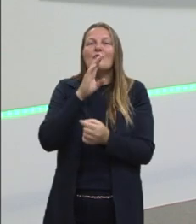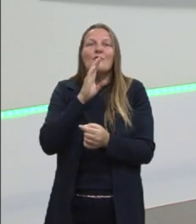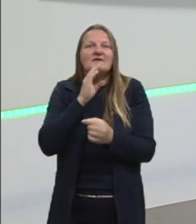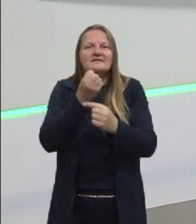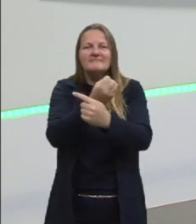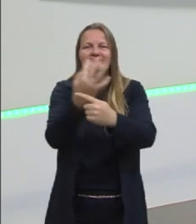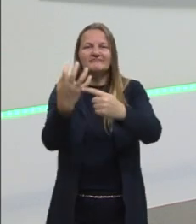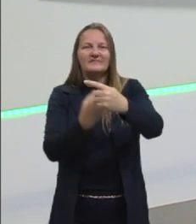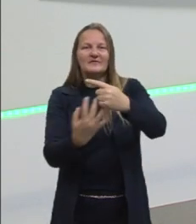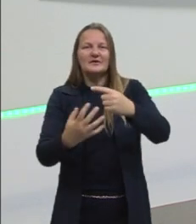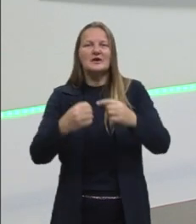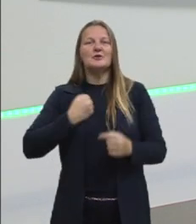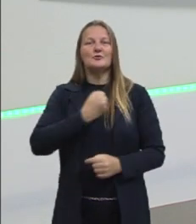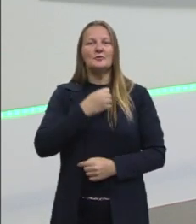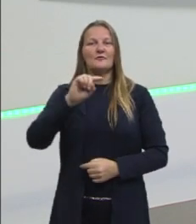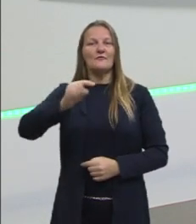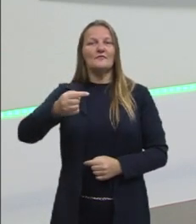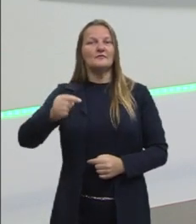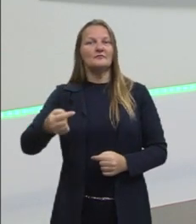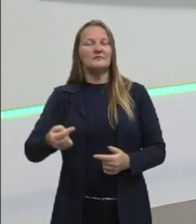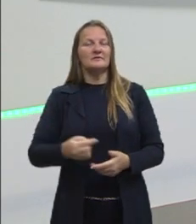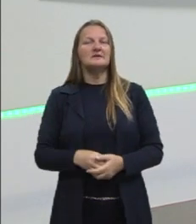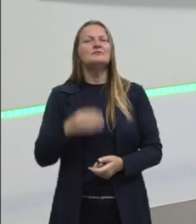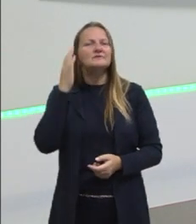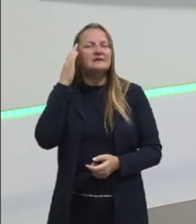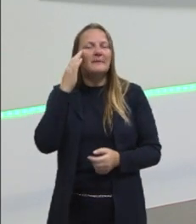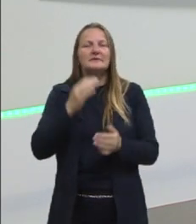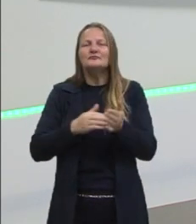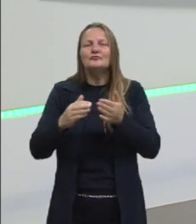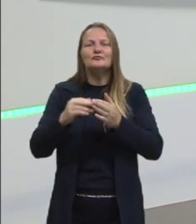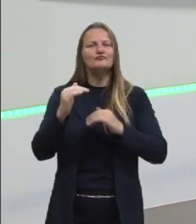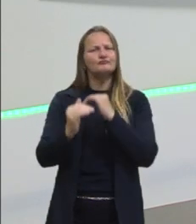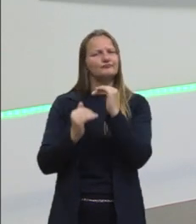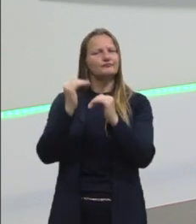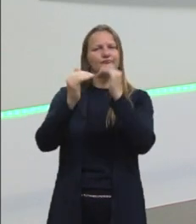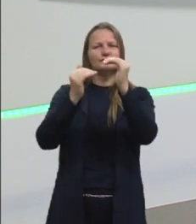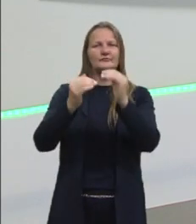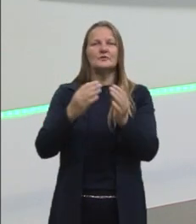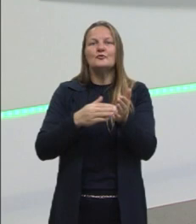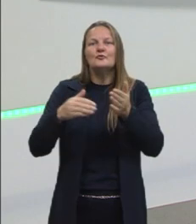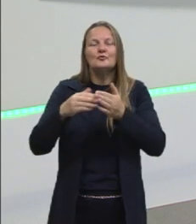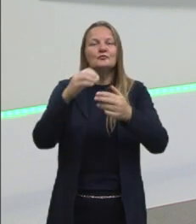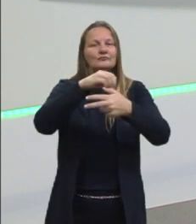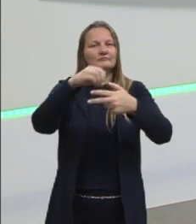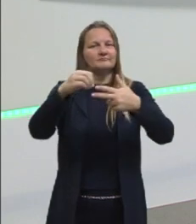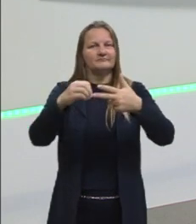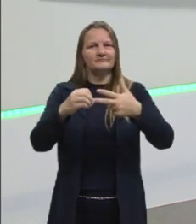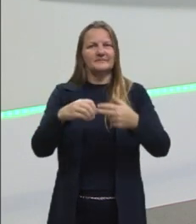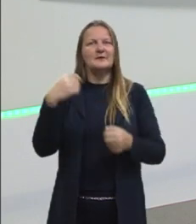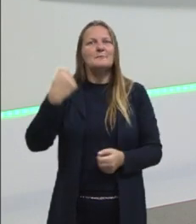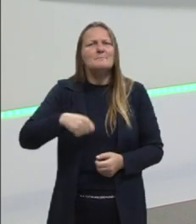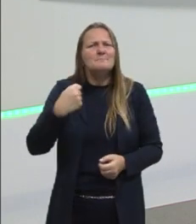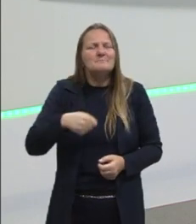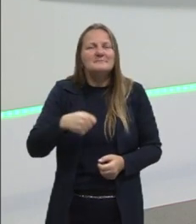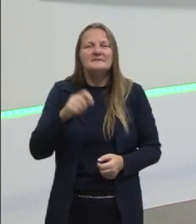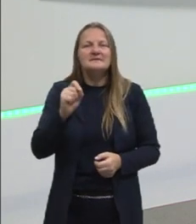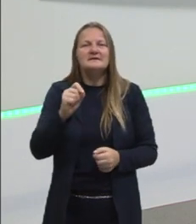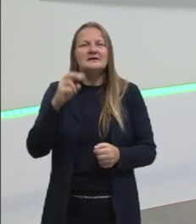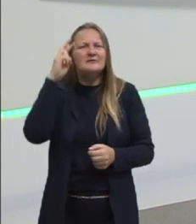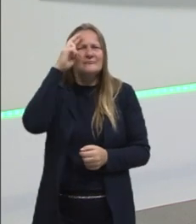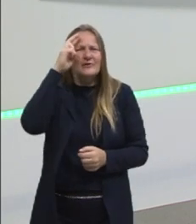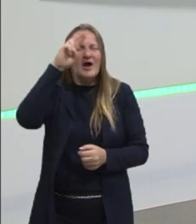número com vírgula. Se tu já sabe isso, tu consegue desenvolver as questões do Enem. Precisa, então, o